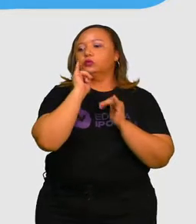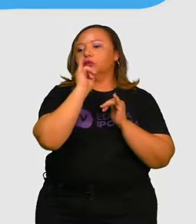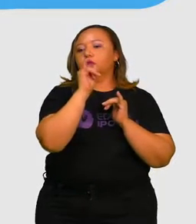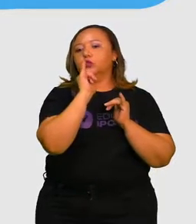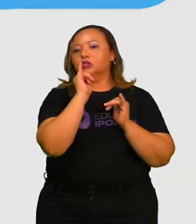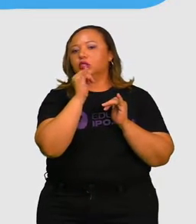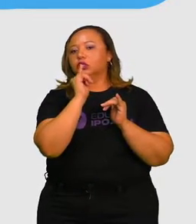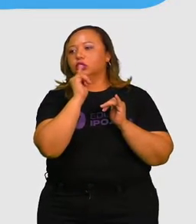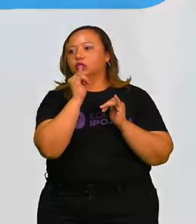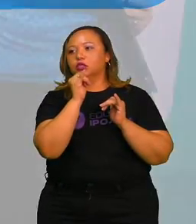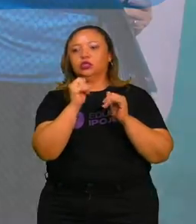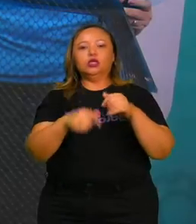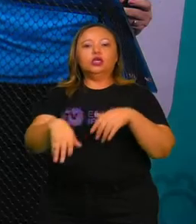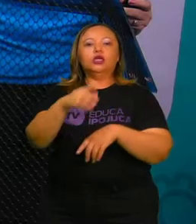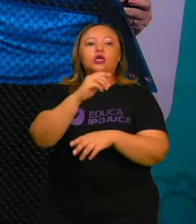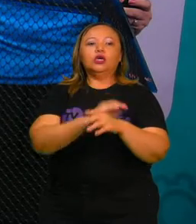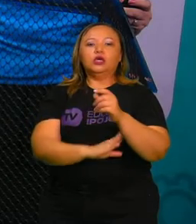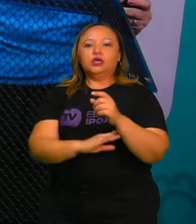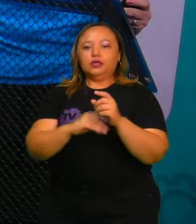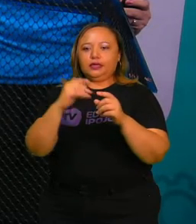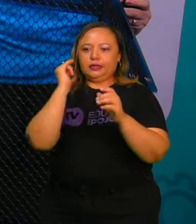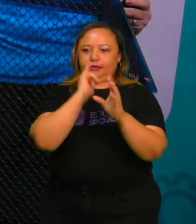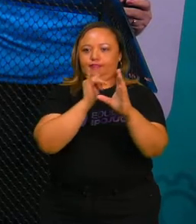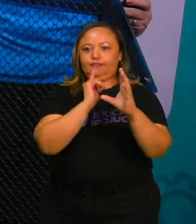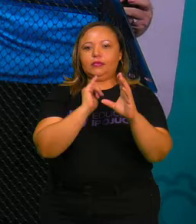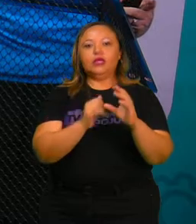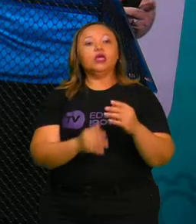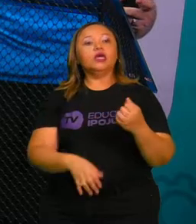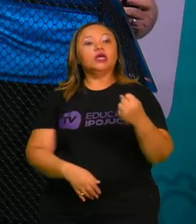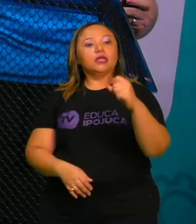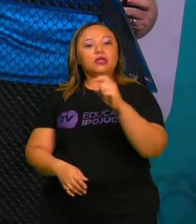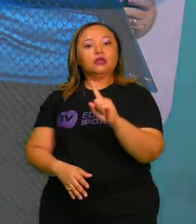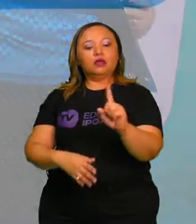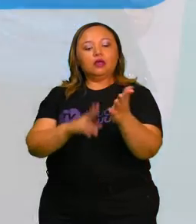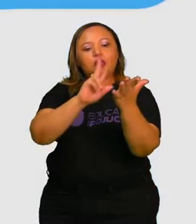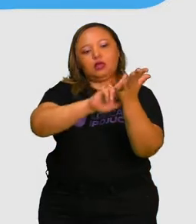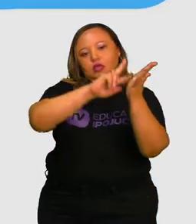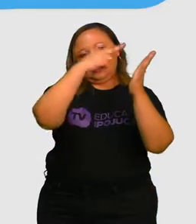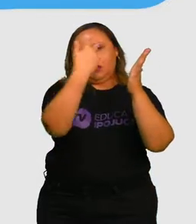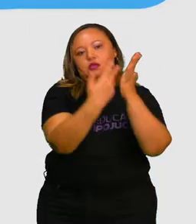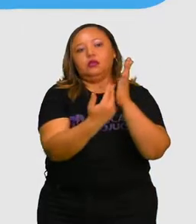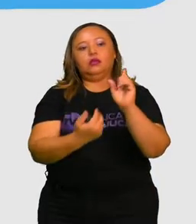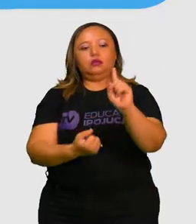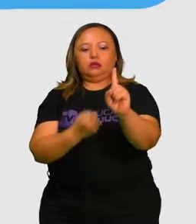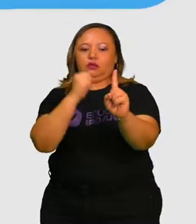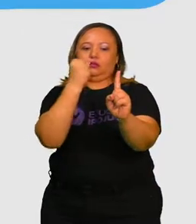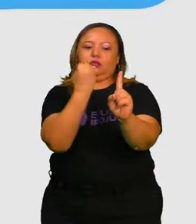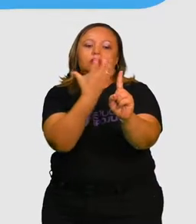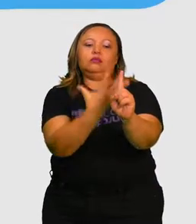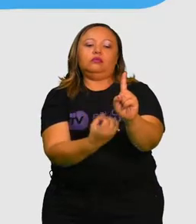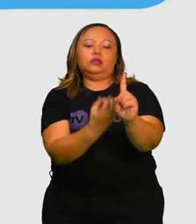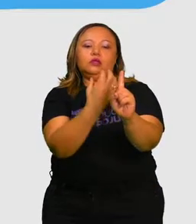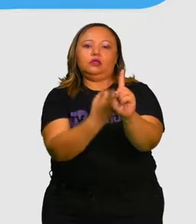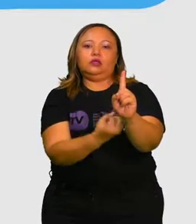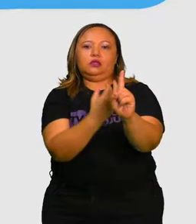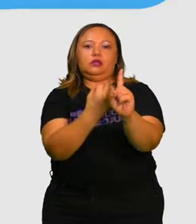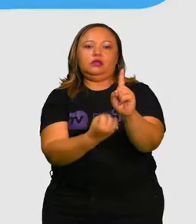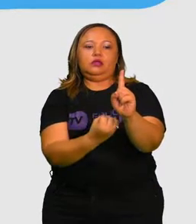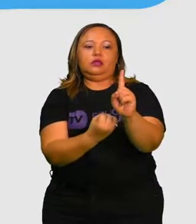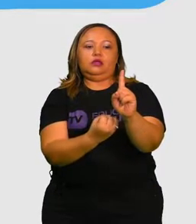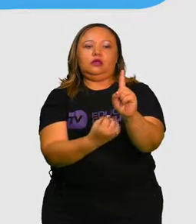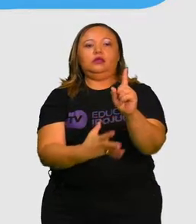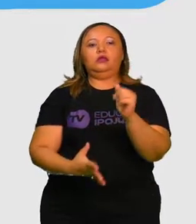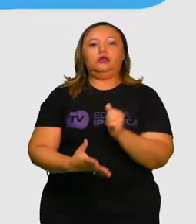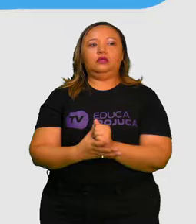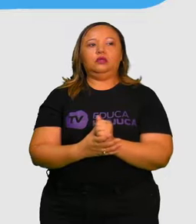emissor, que é aquele que passa a mensagem, e é interpretado por um receptor, que vai receber a